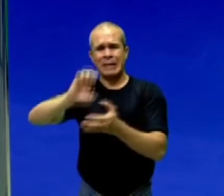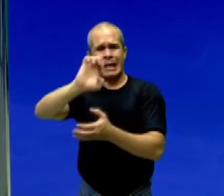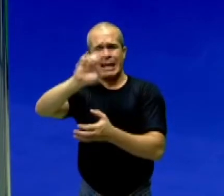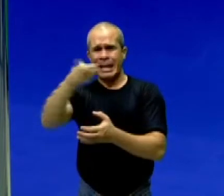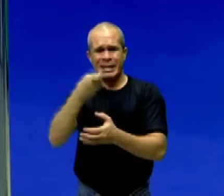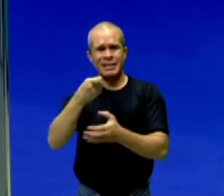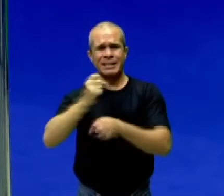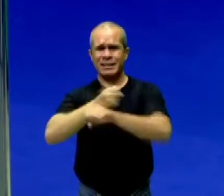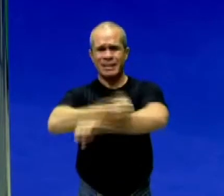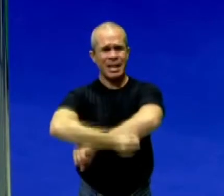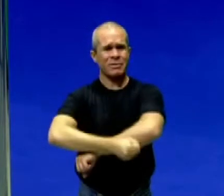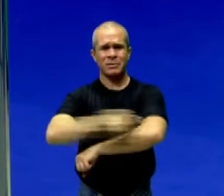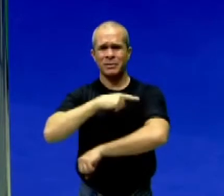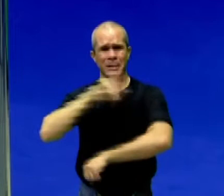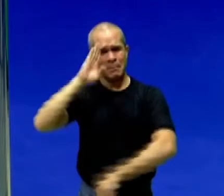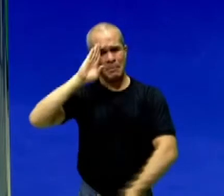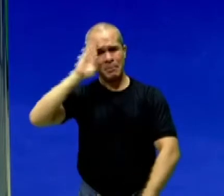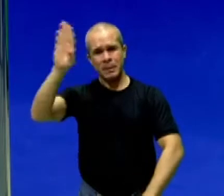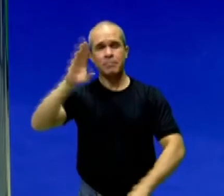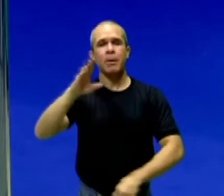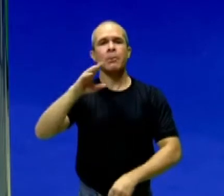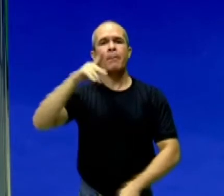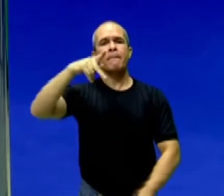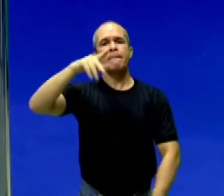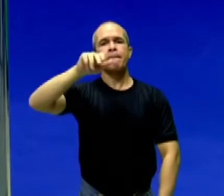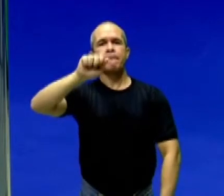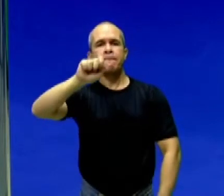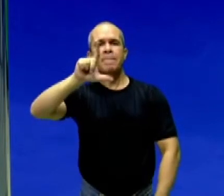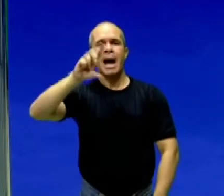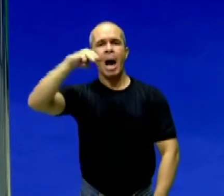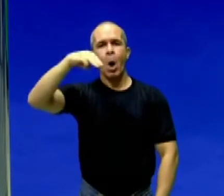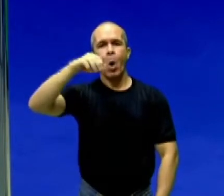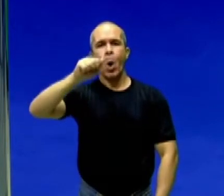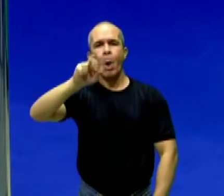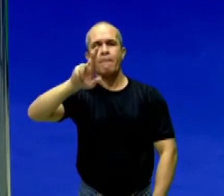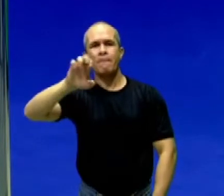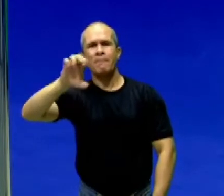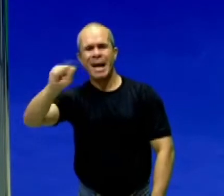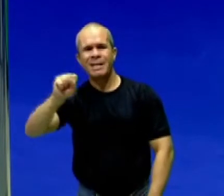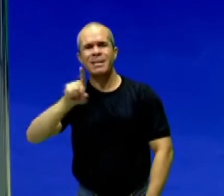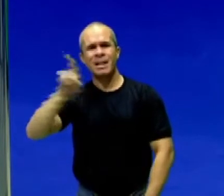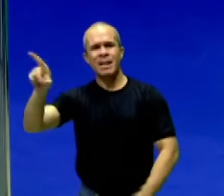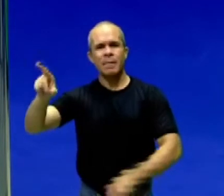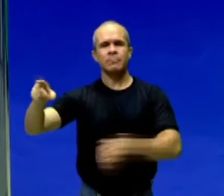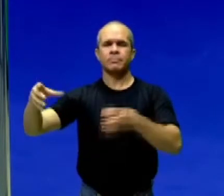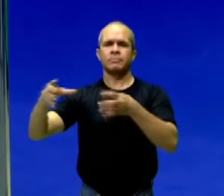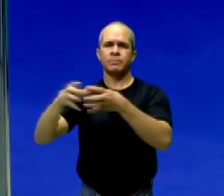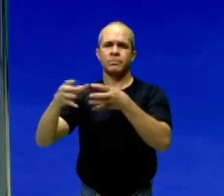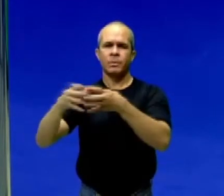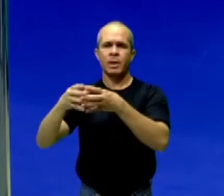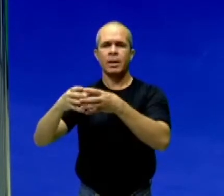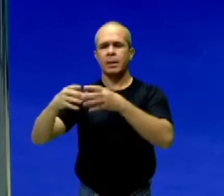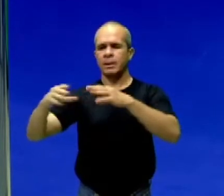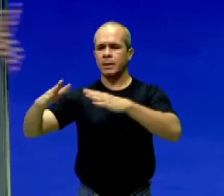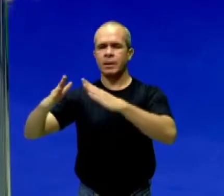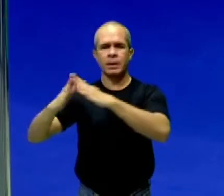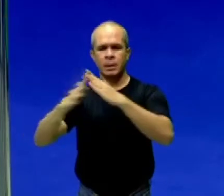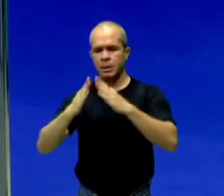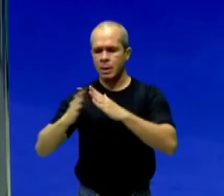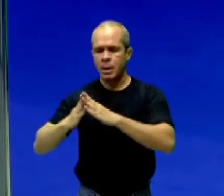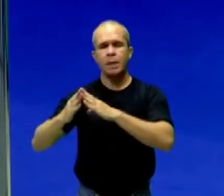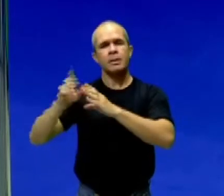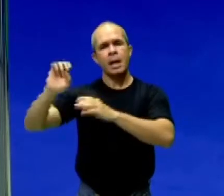conhecido do Brasil é o quilombo de Palmares, onde teve a história do zumbi de Palmares, que fica ali na região de Alagoas.